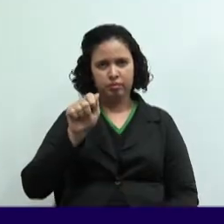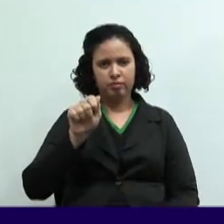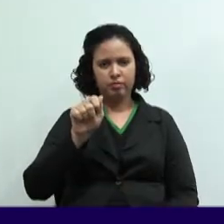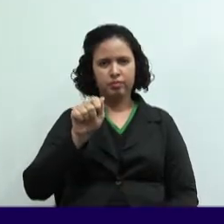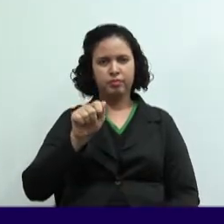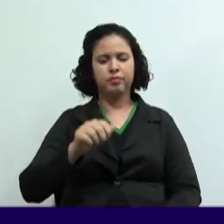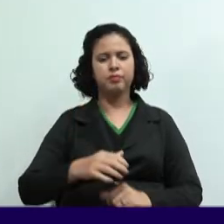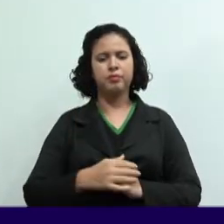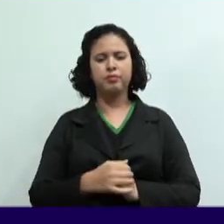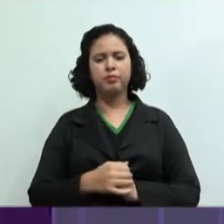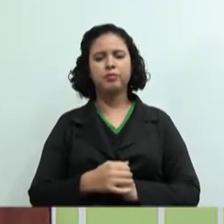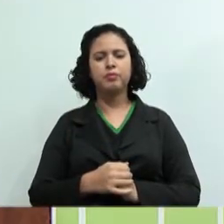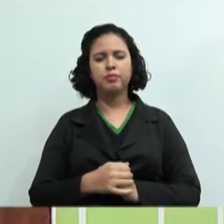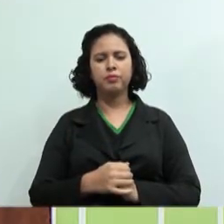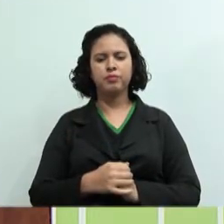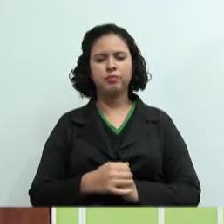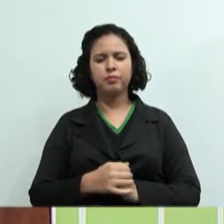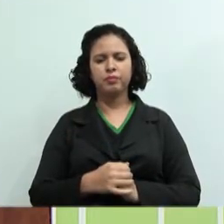Ops.